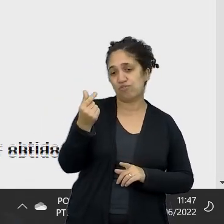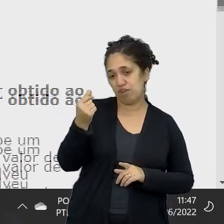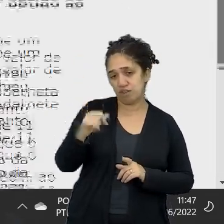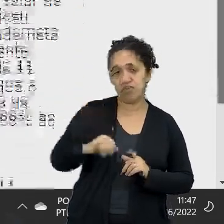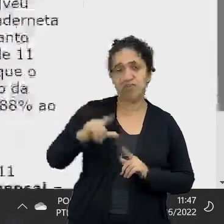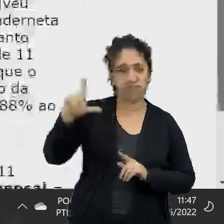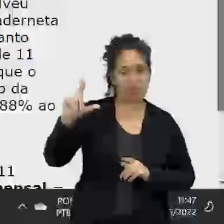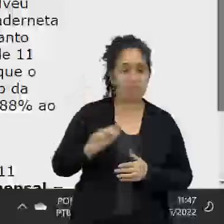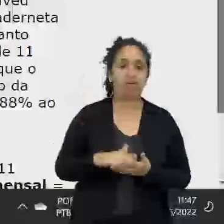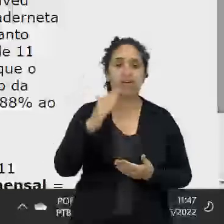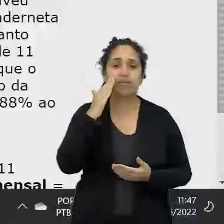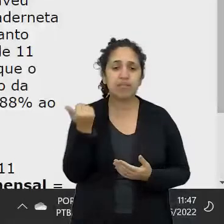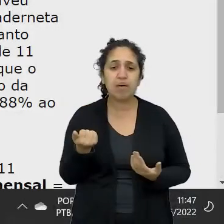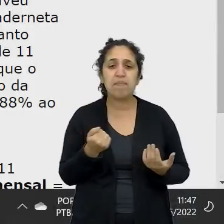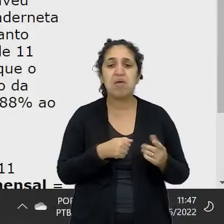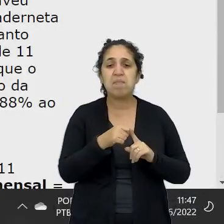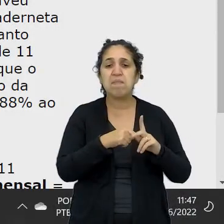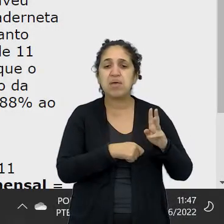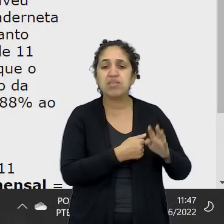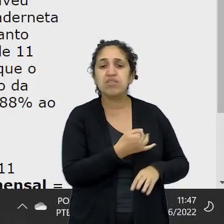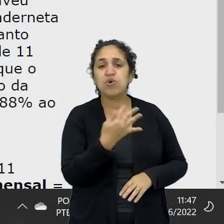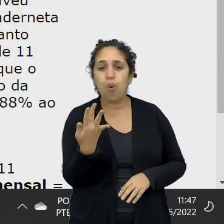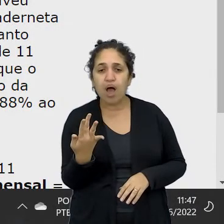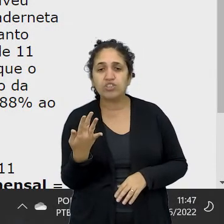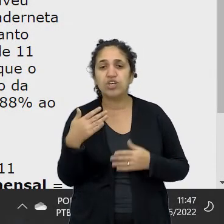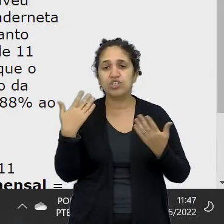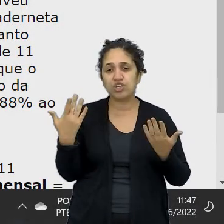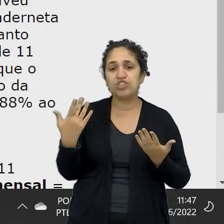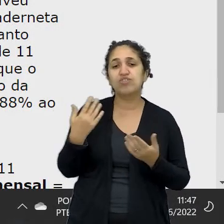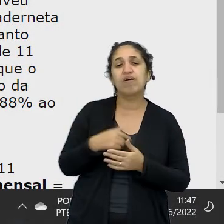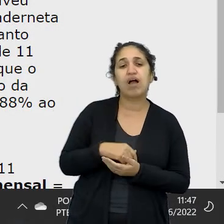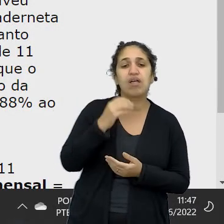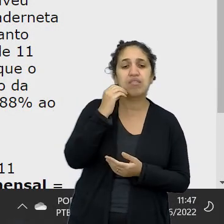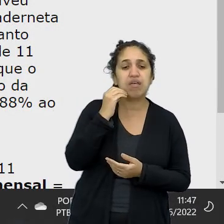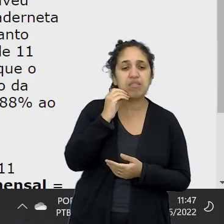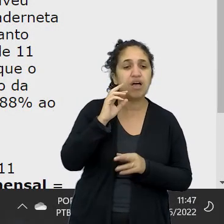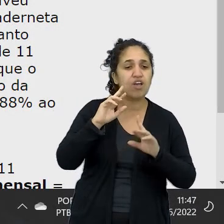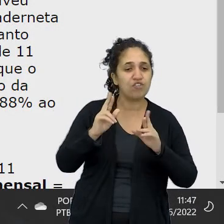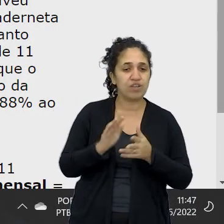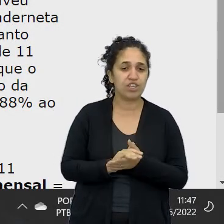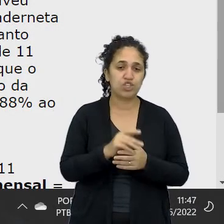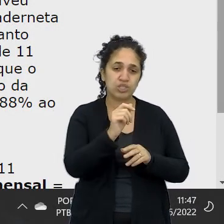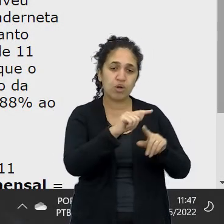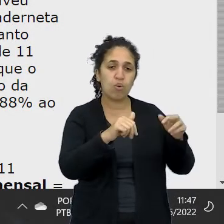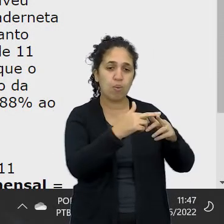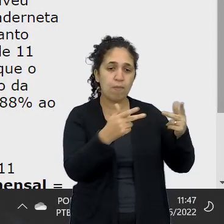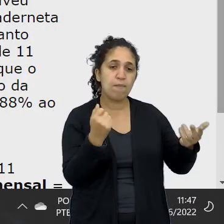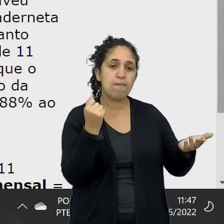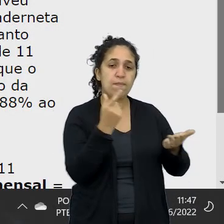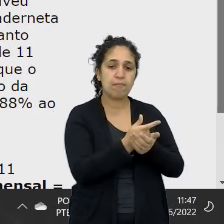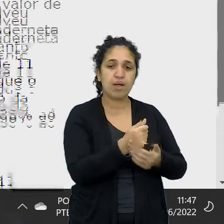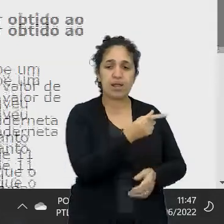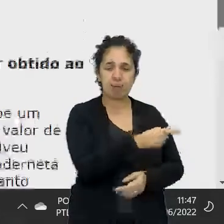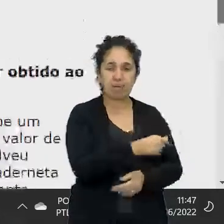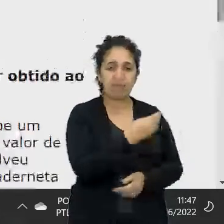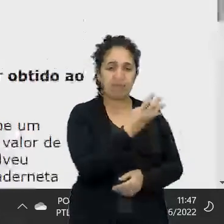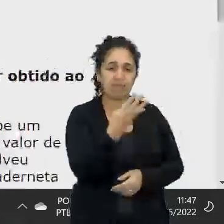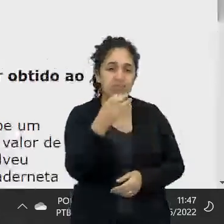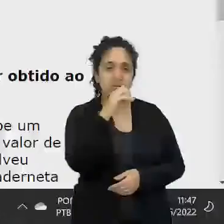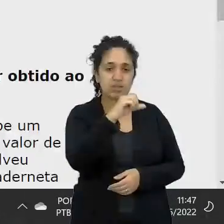gente quiser saber o número de meses, a gente pode simular exatamente o que tá aqui, ó. Então, compraram bem no valor de R$ 449,00.